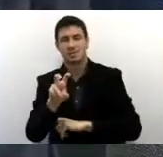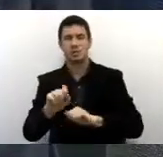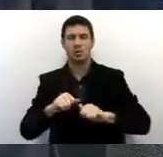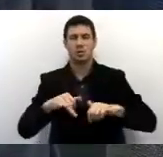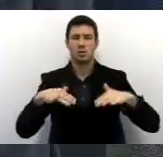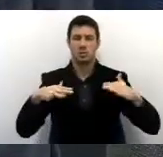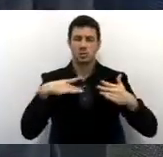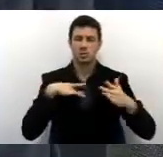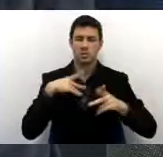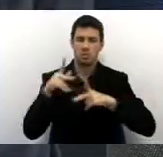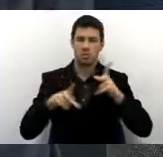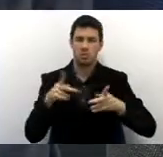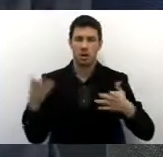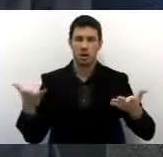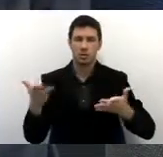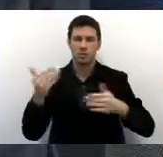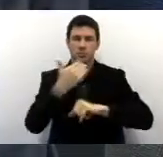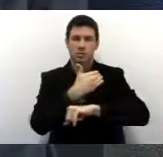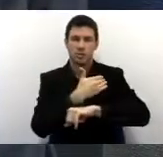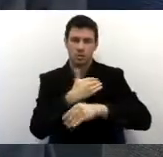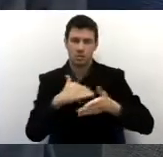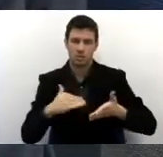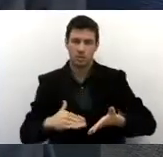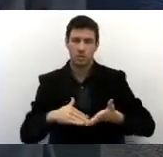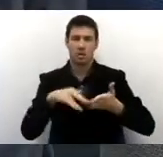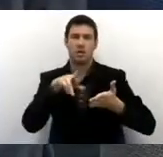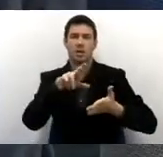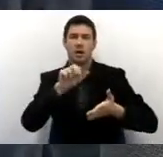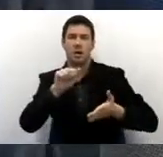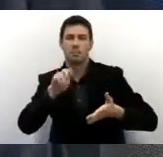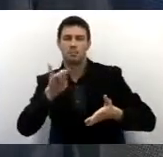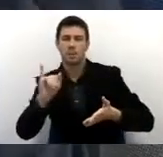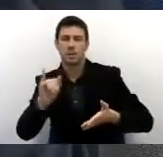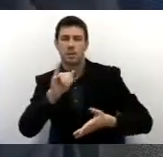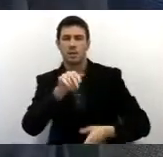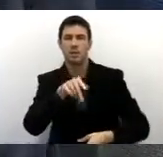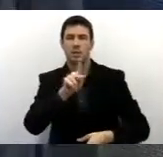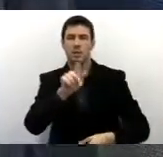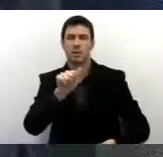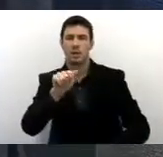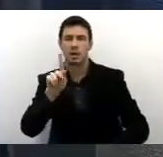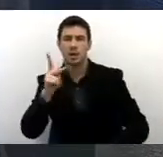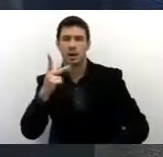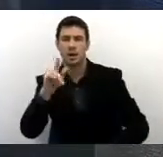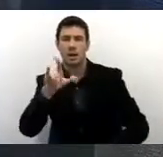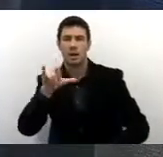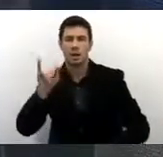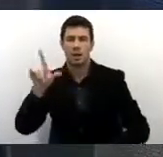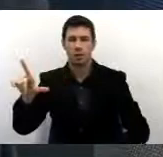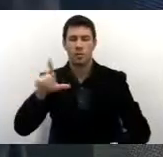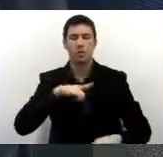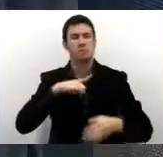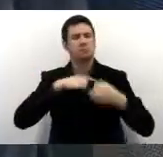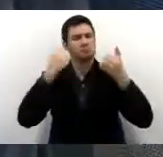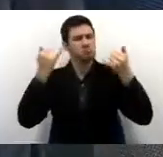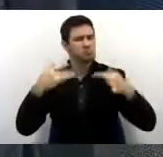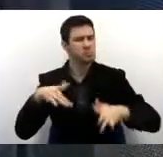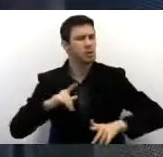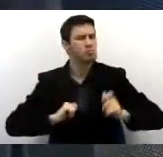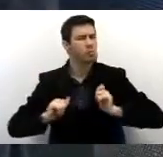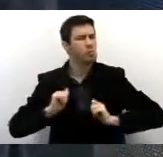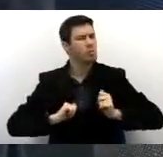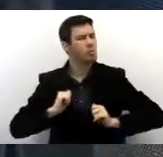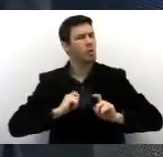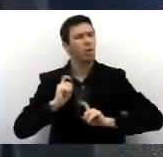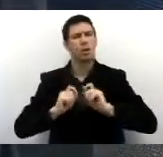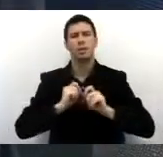conversar agora com o secretário da pasta do trabalho, Rabi Kalil, e vai perguntar a expectativa para essa audiência. trazendo números, como é